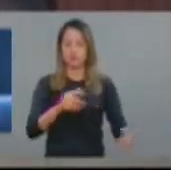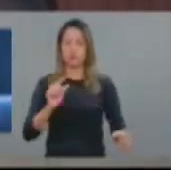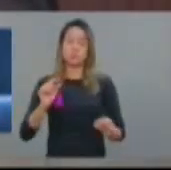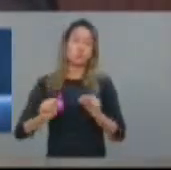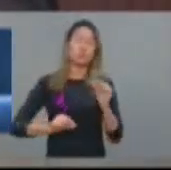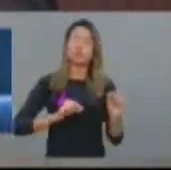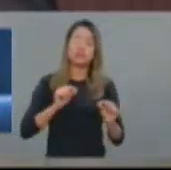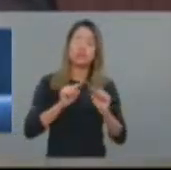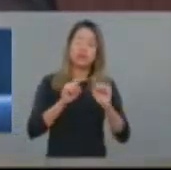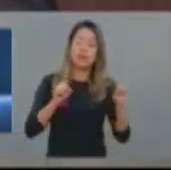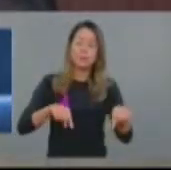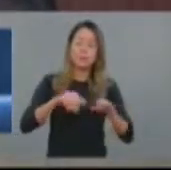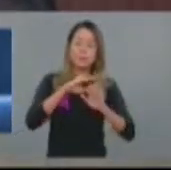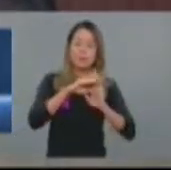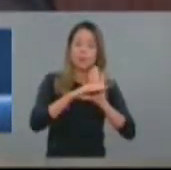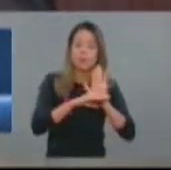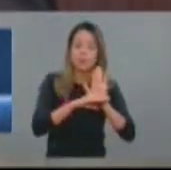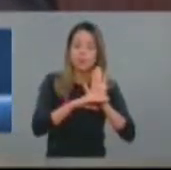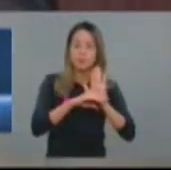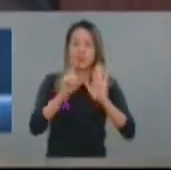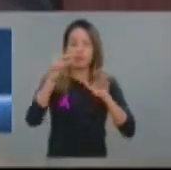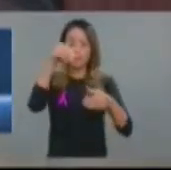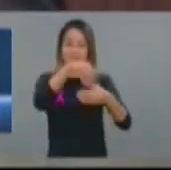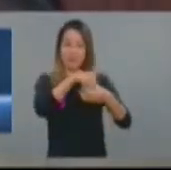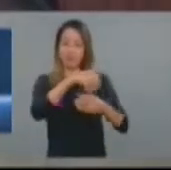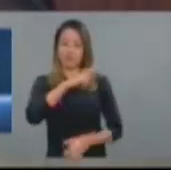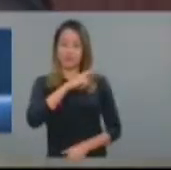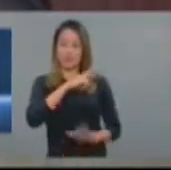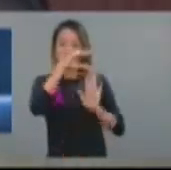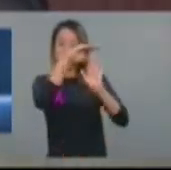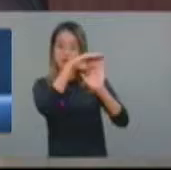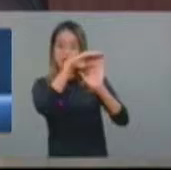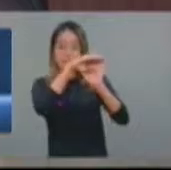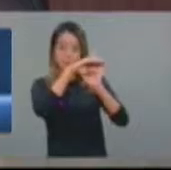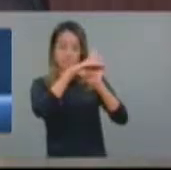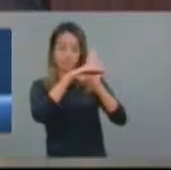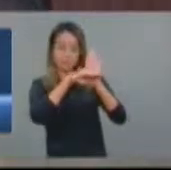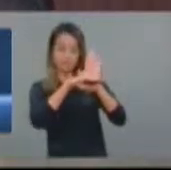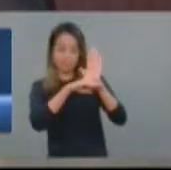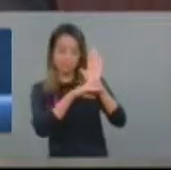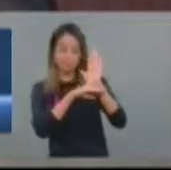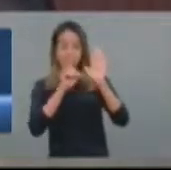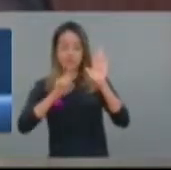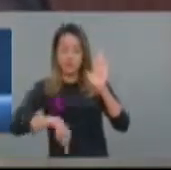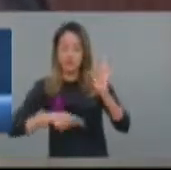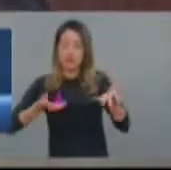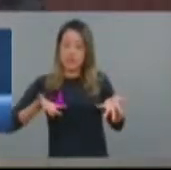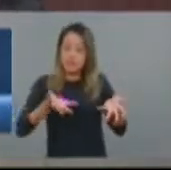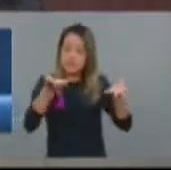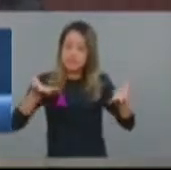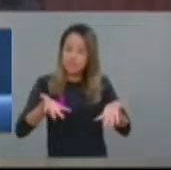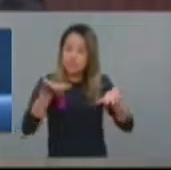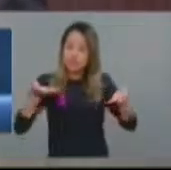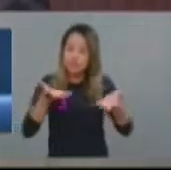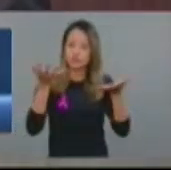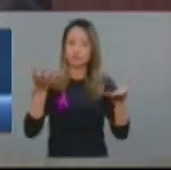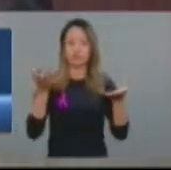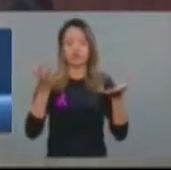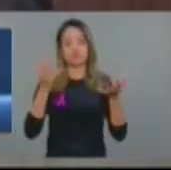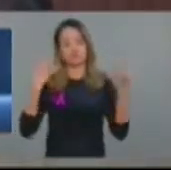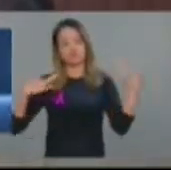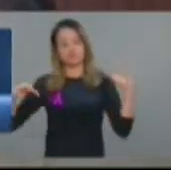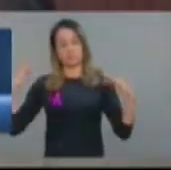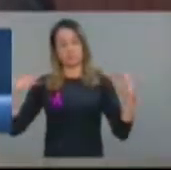estratégicas que colocará a indústria do turismo cearense na vanguarda do